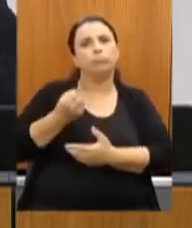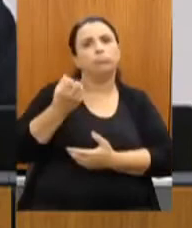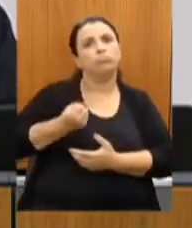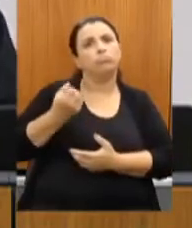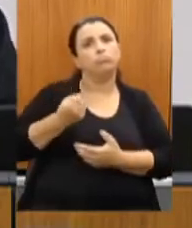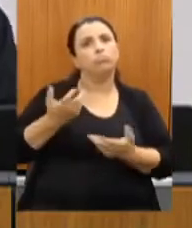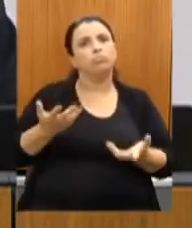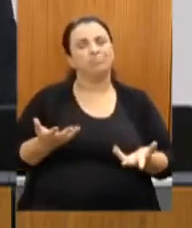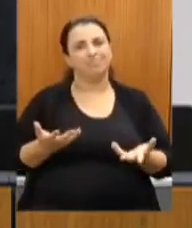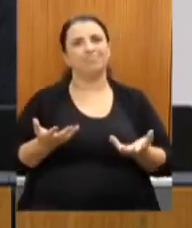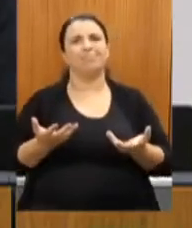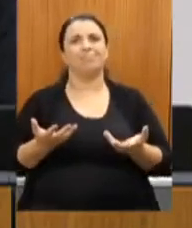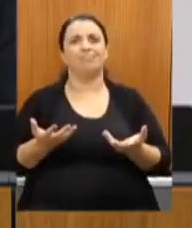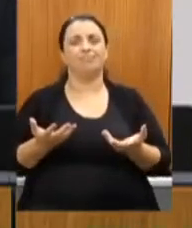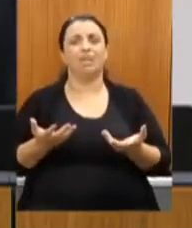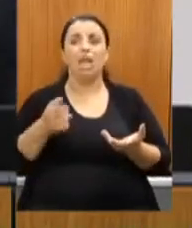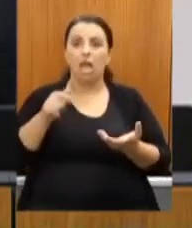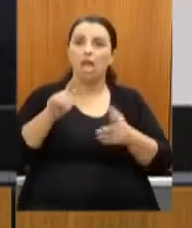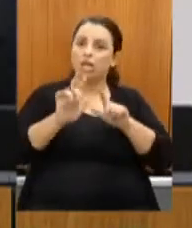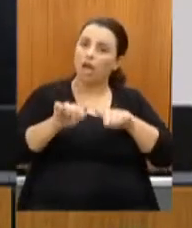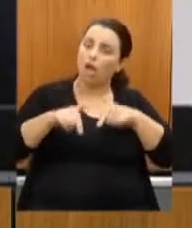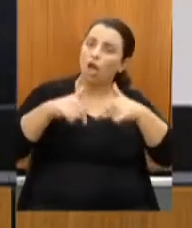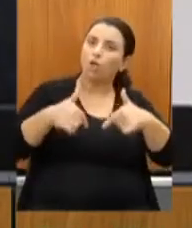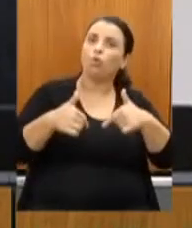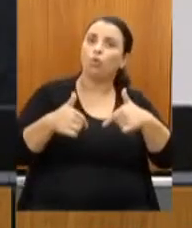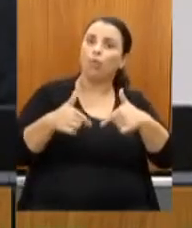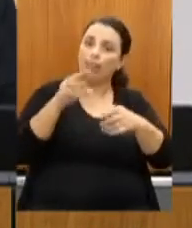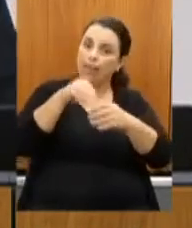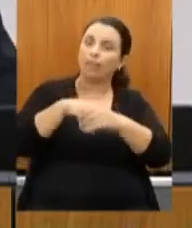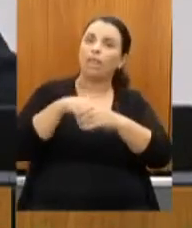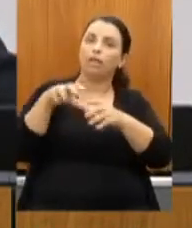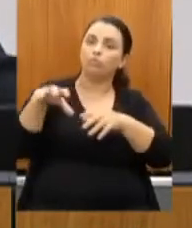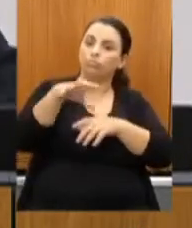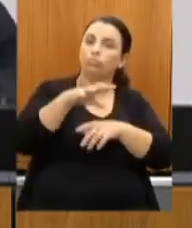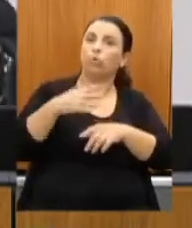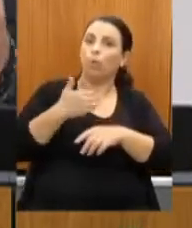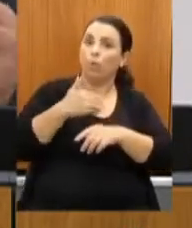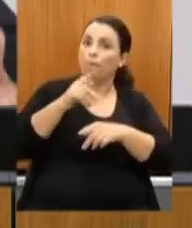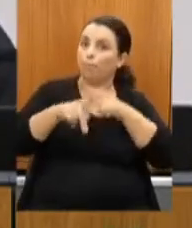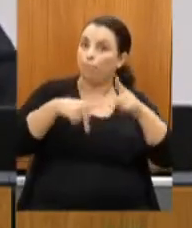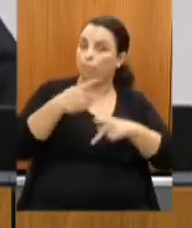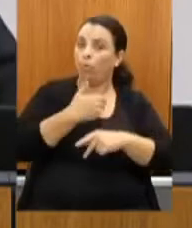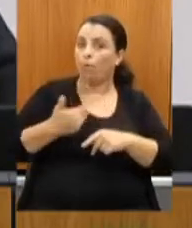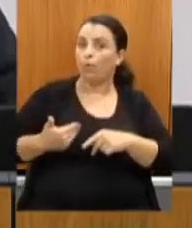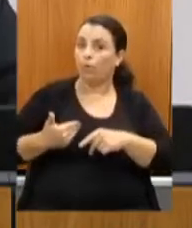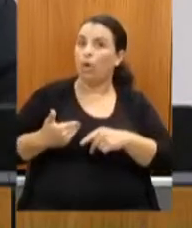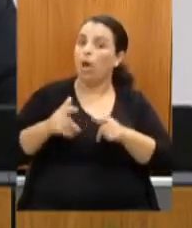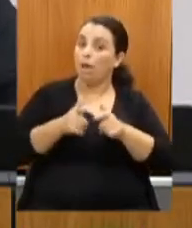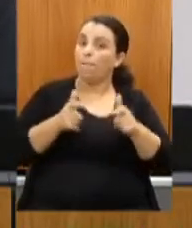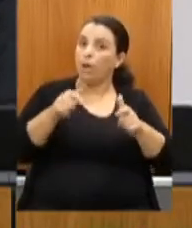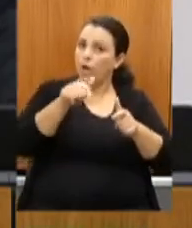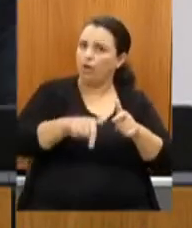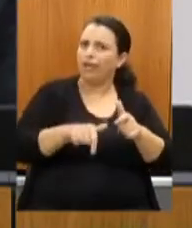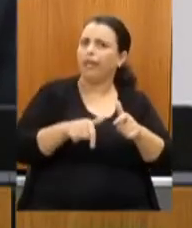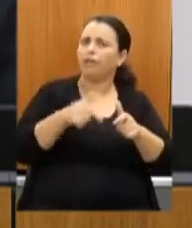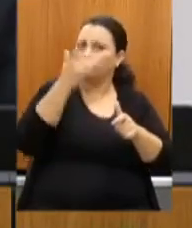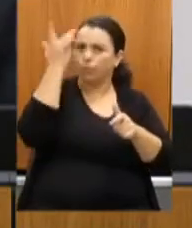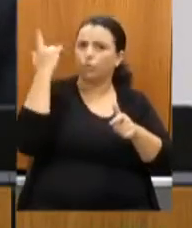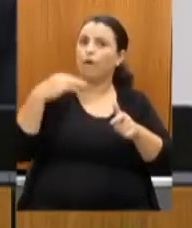segmentos públicos, muitas das vezes, na grande maioria das vezes, como voluntários, como voluntários,